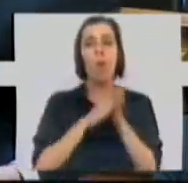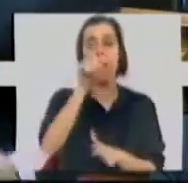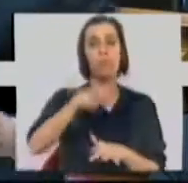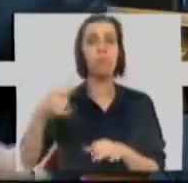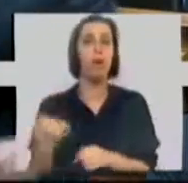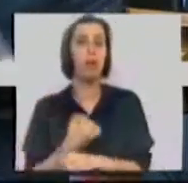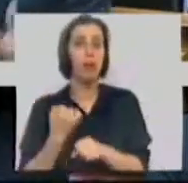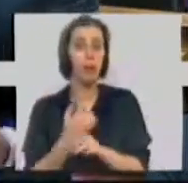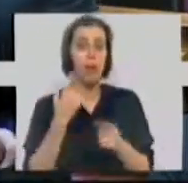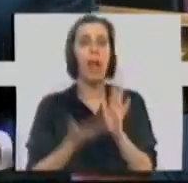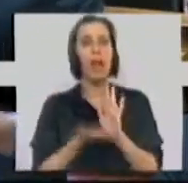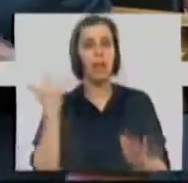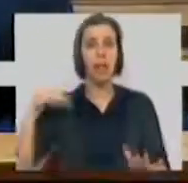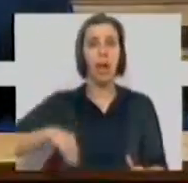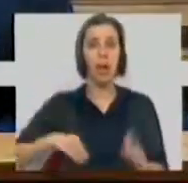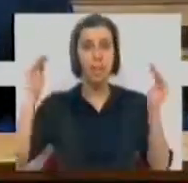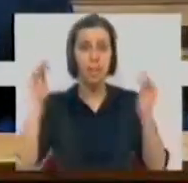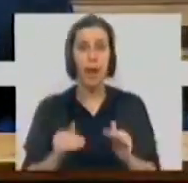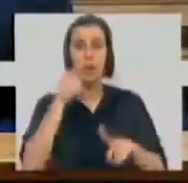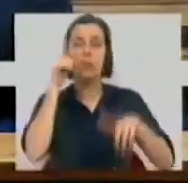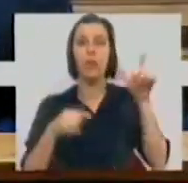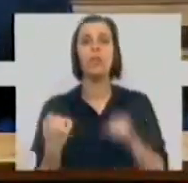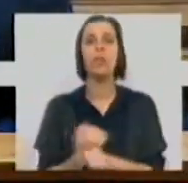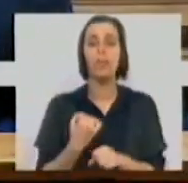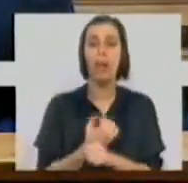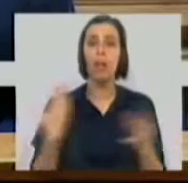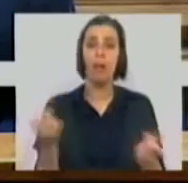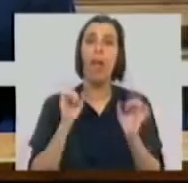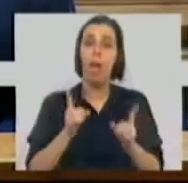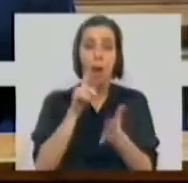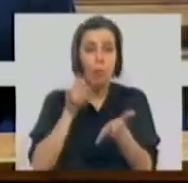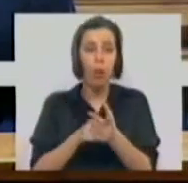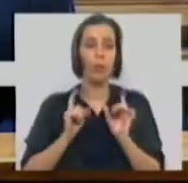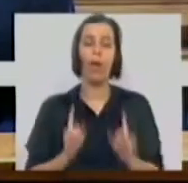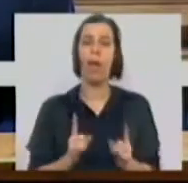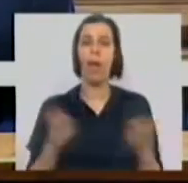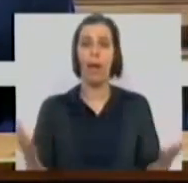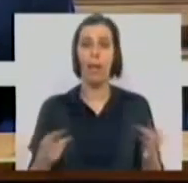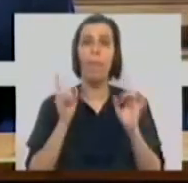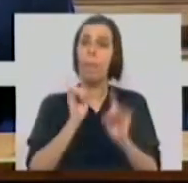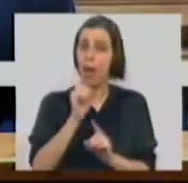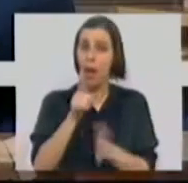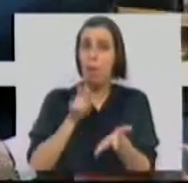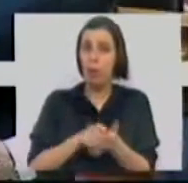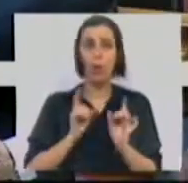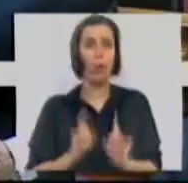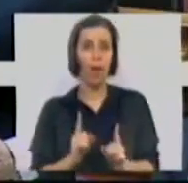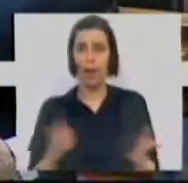trabalhadores, retirando mais rendimento aos trabalhadores. Esse é que é o ponto. Esse é que é o ponto.